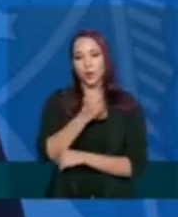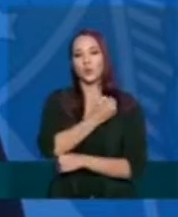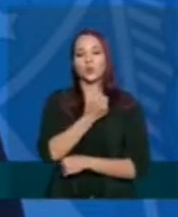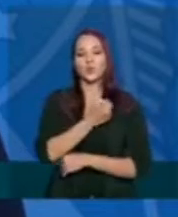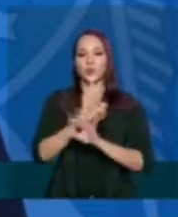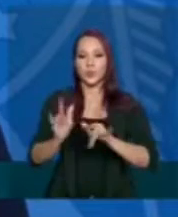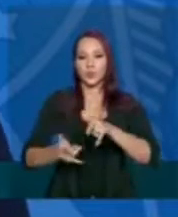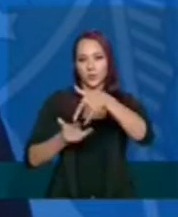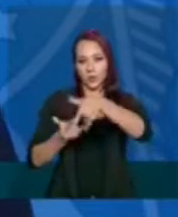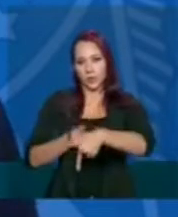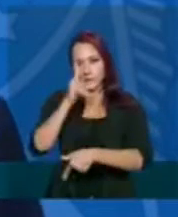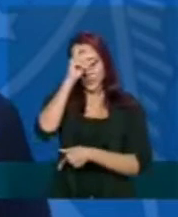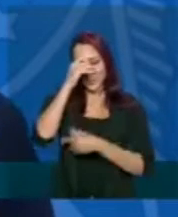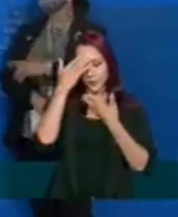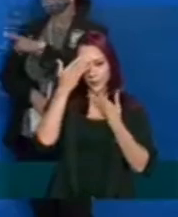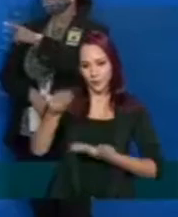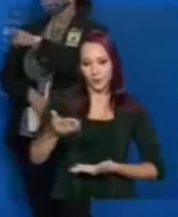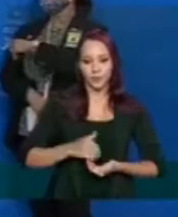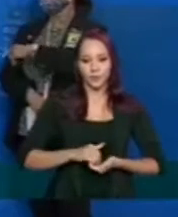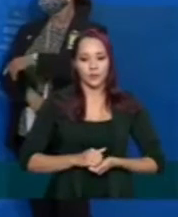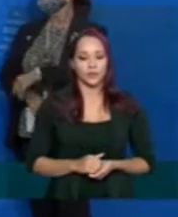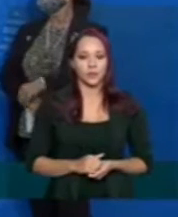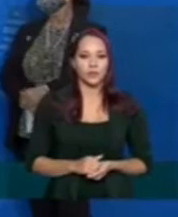número de leitos hospitalares. Muito obrigada.